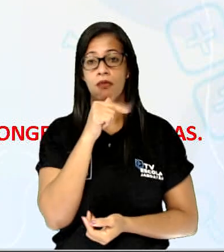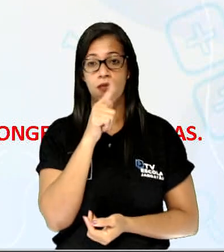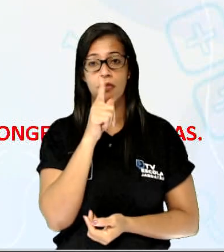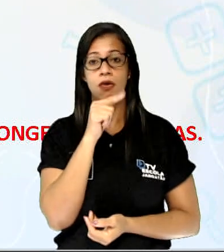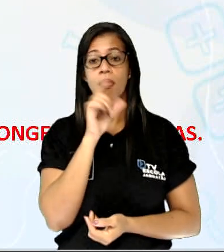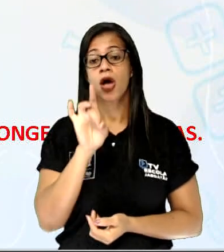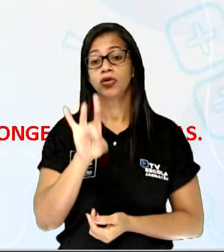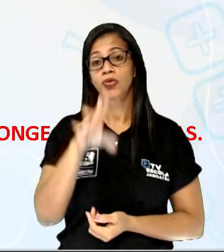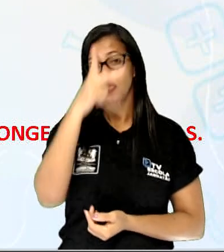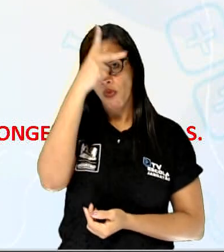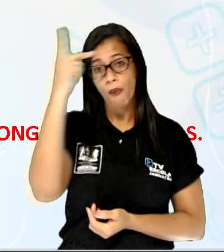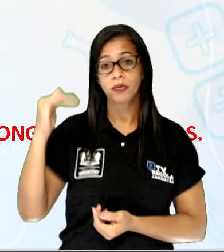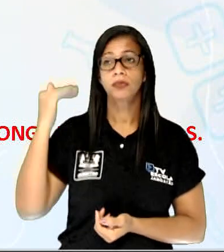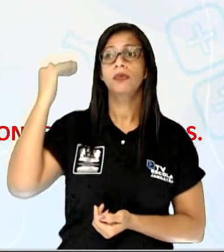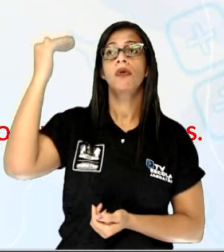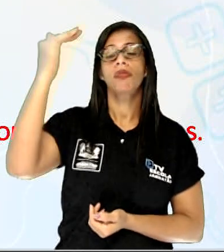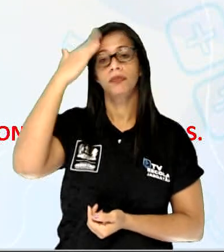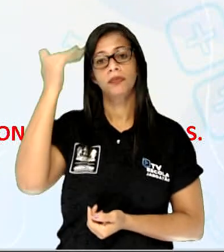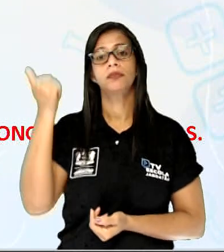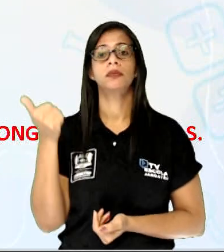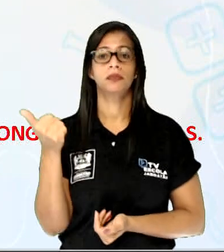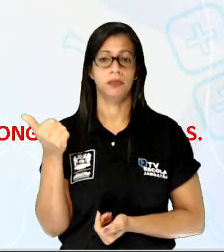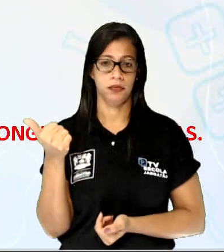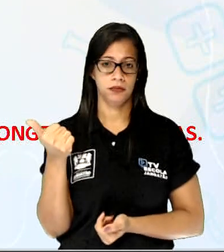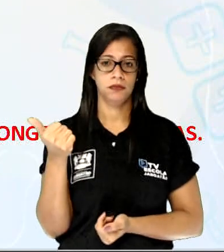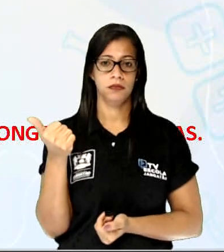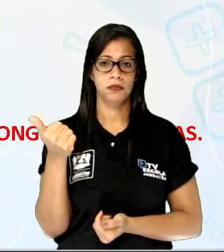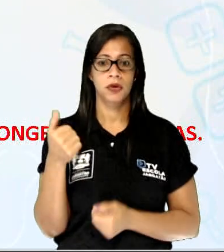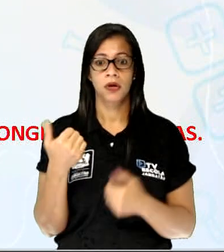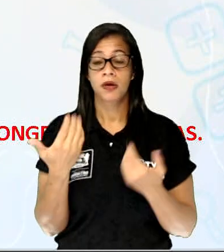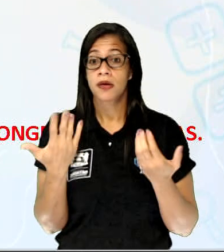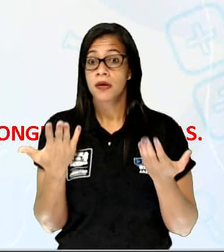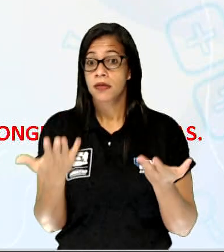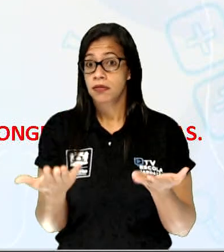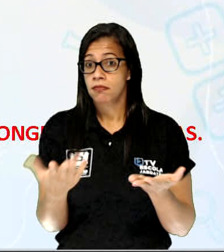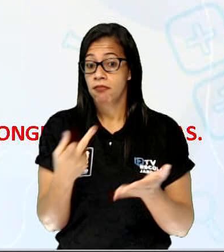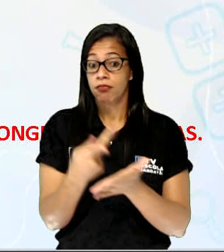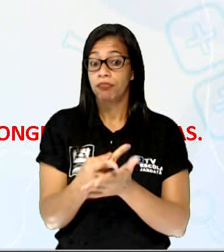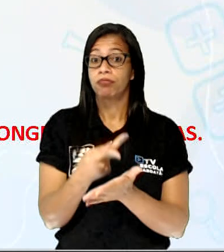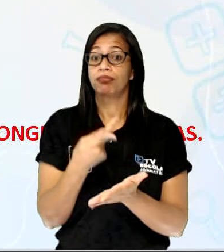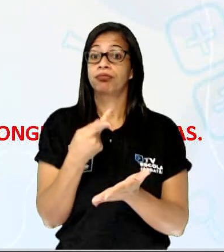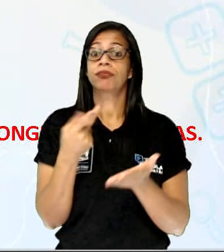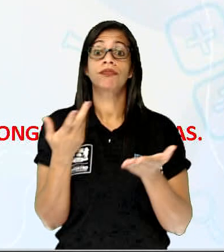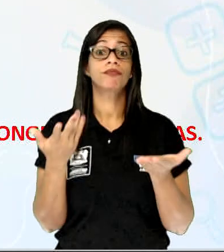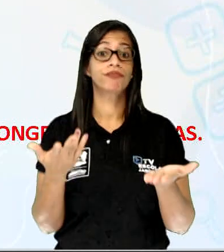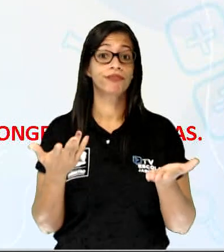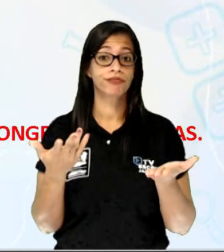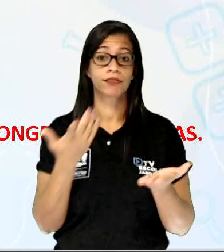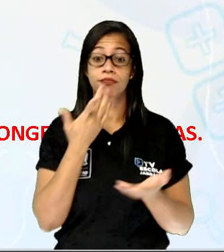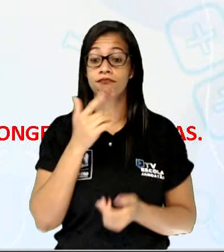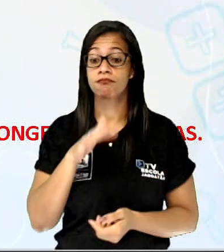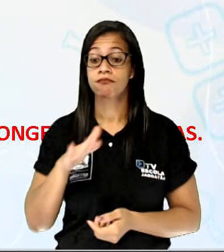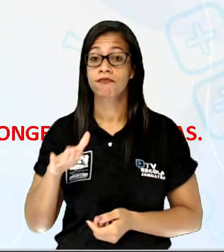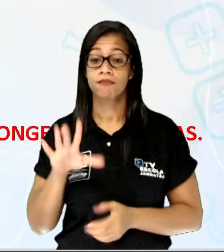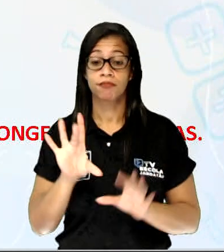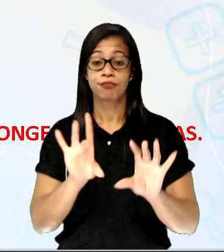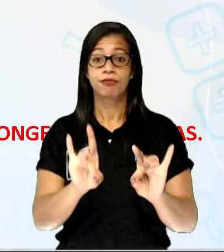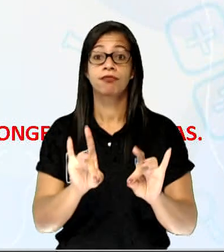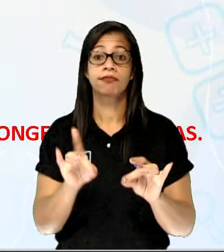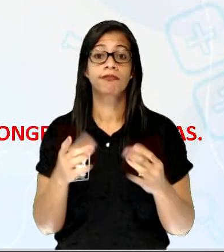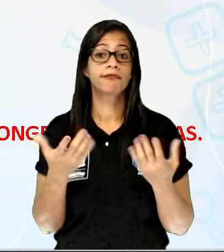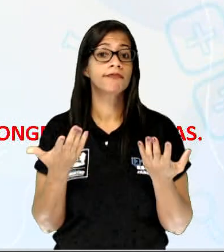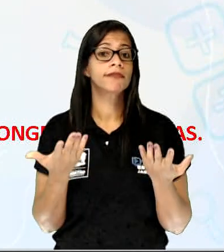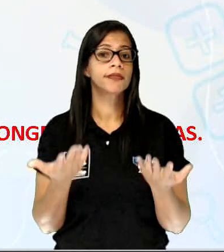sabe. Então, o que pode acontecer, né? Se a gente for ter esse acesso a esse produto? Eles são